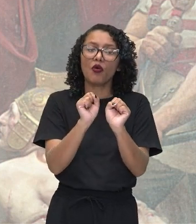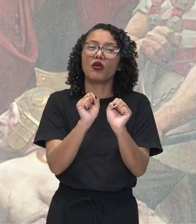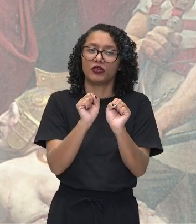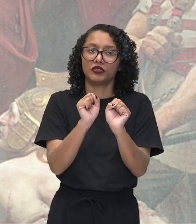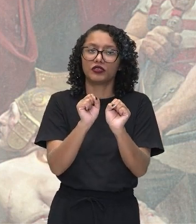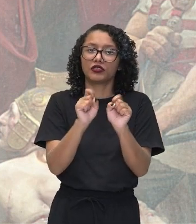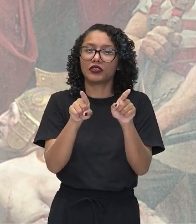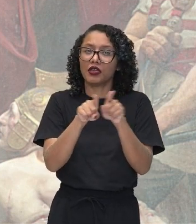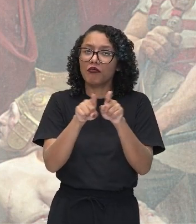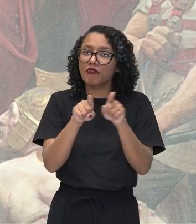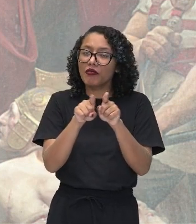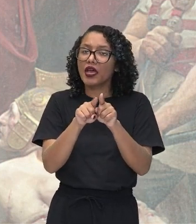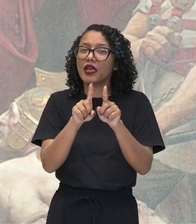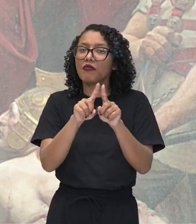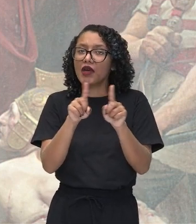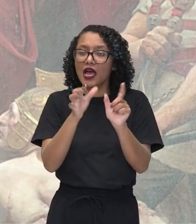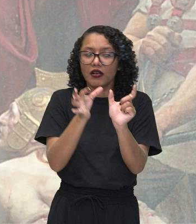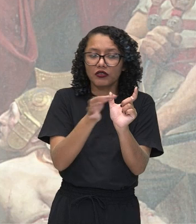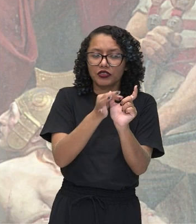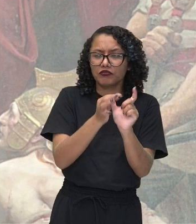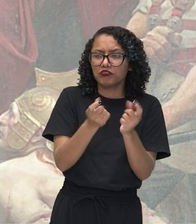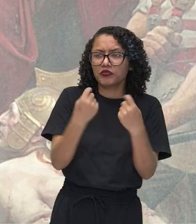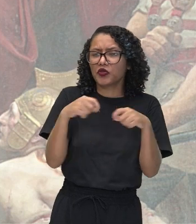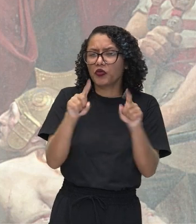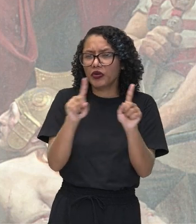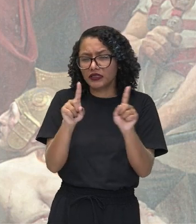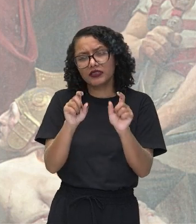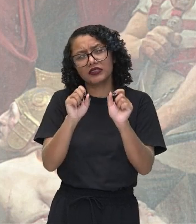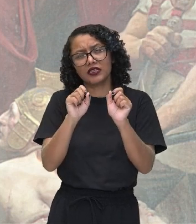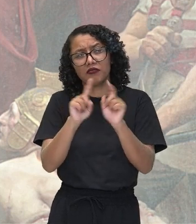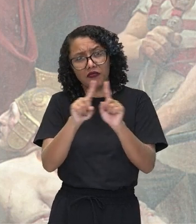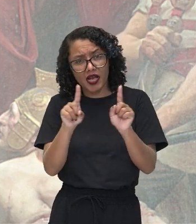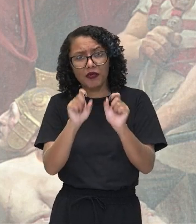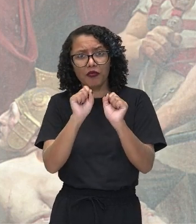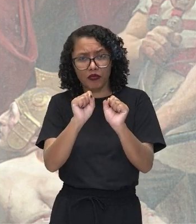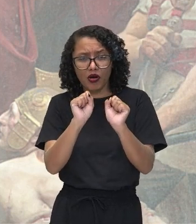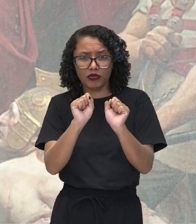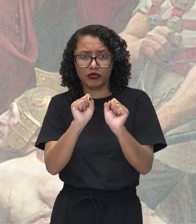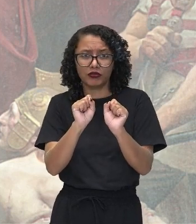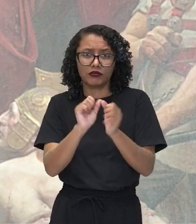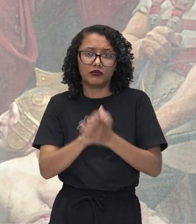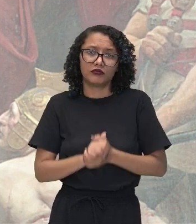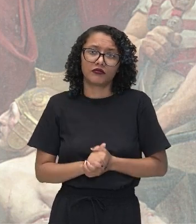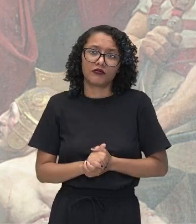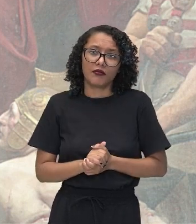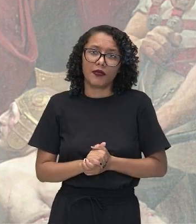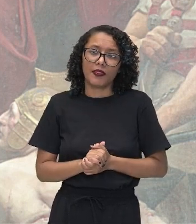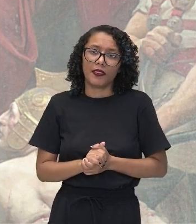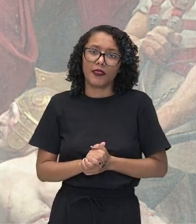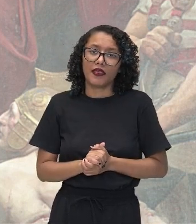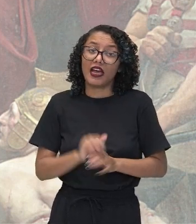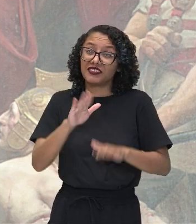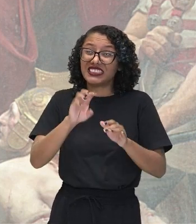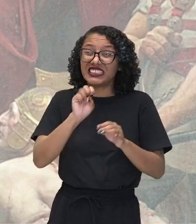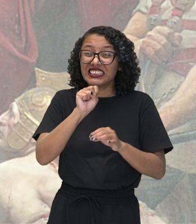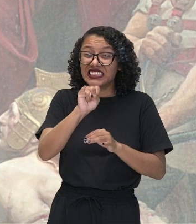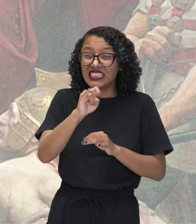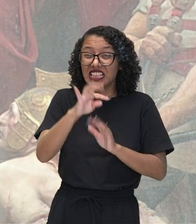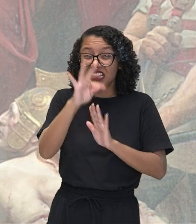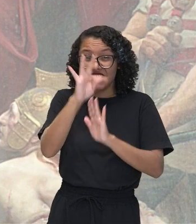do síndodo, sem precisar das conjunções. Mas as conjunções em um texto maior, ele é necessário para que você